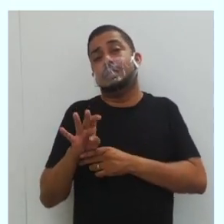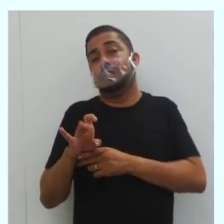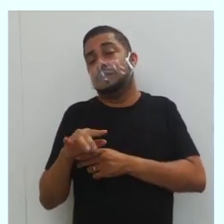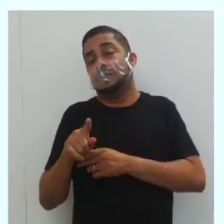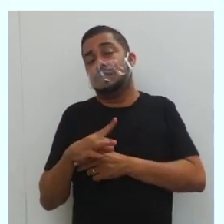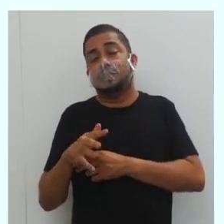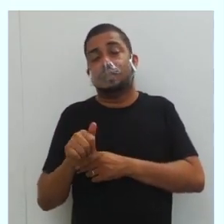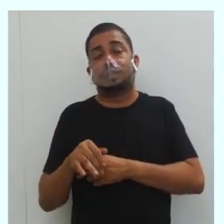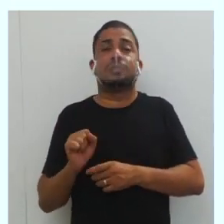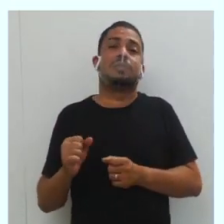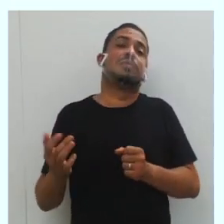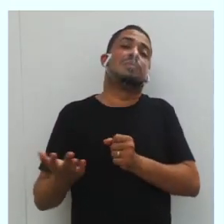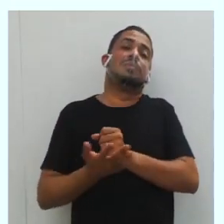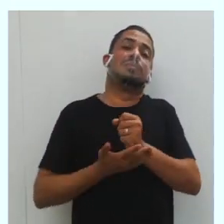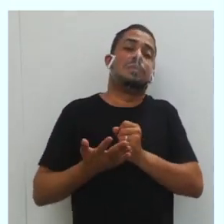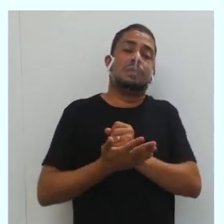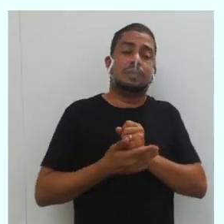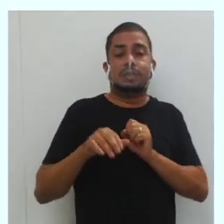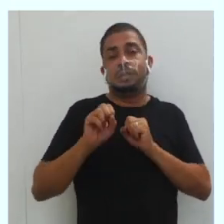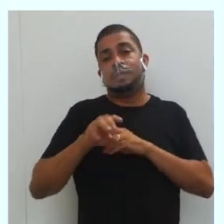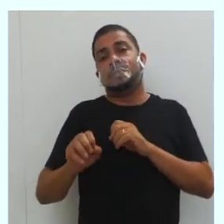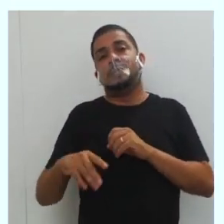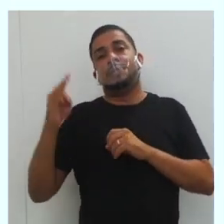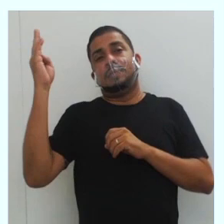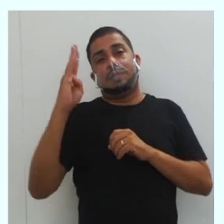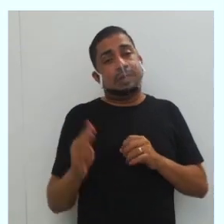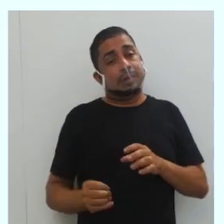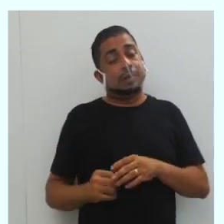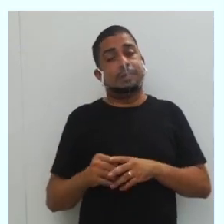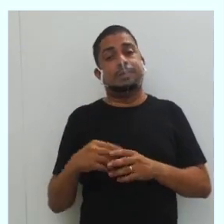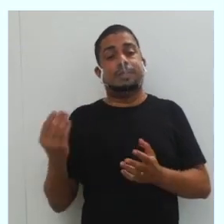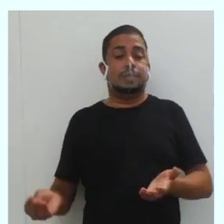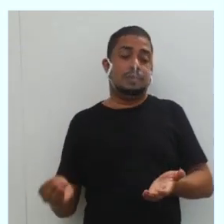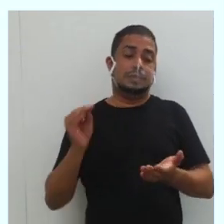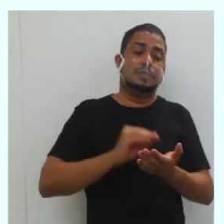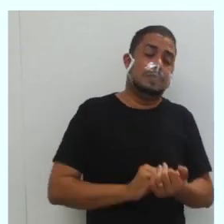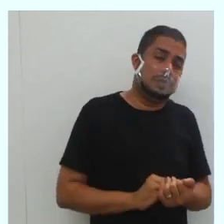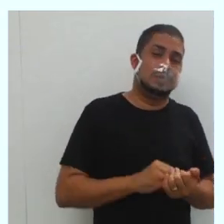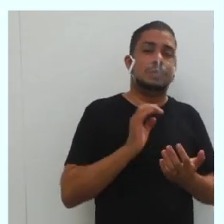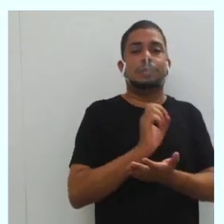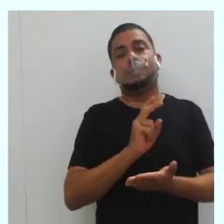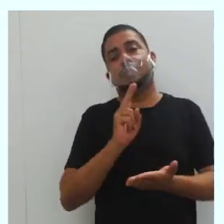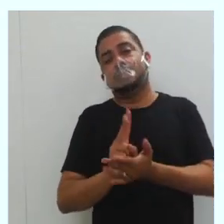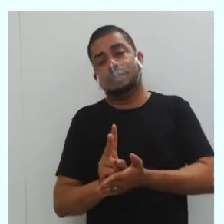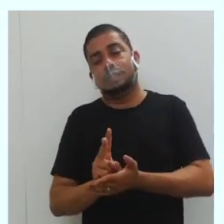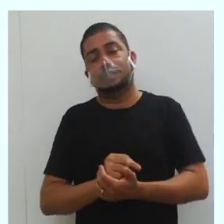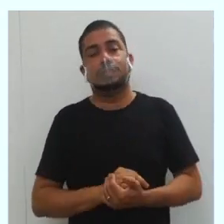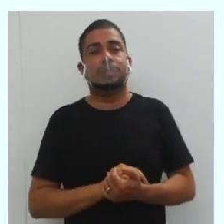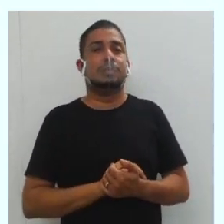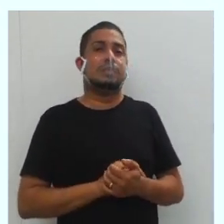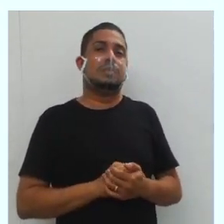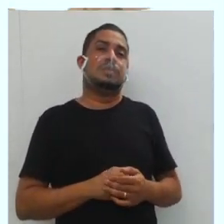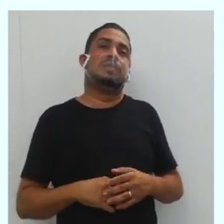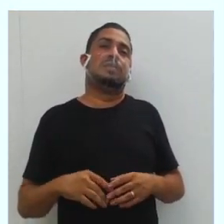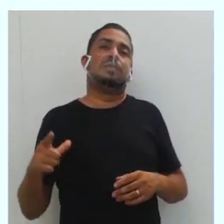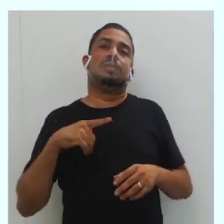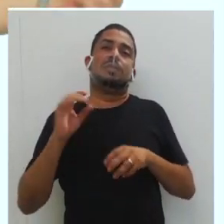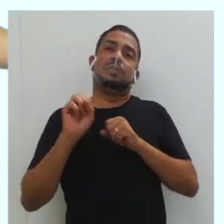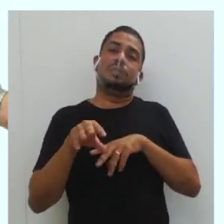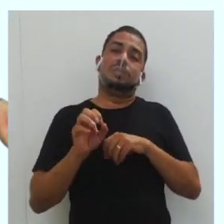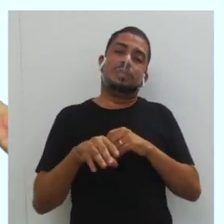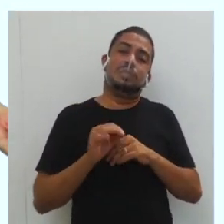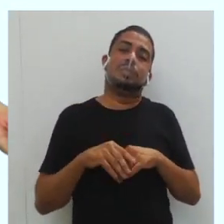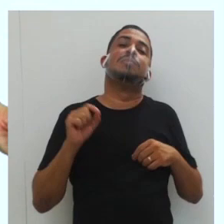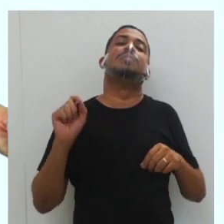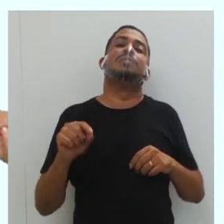as bases de uma educação nacional para incluir no currículo oficial da rede de